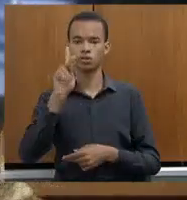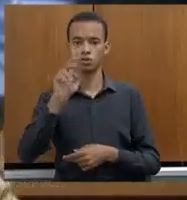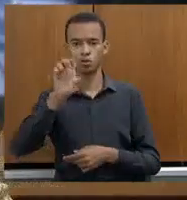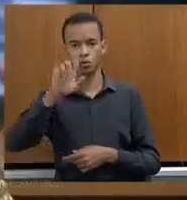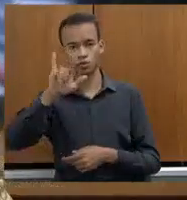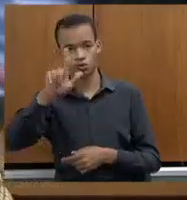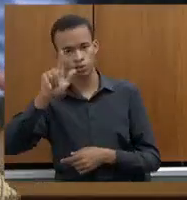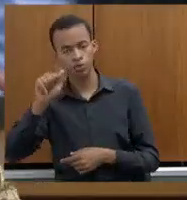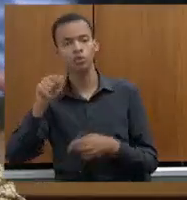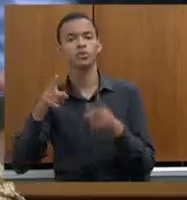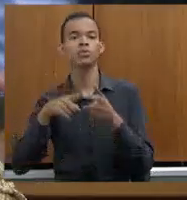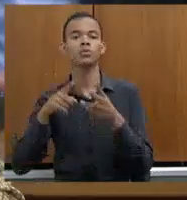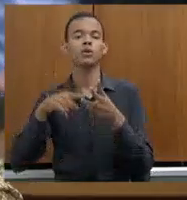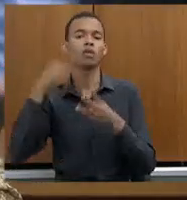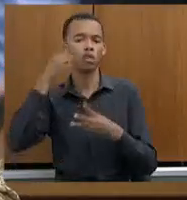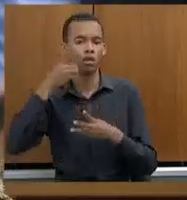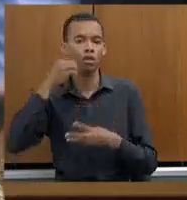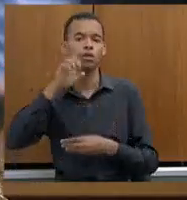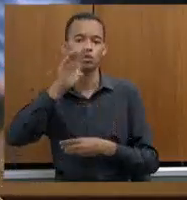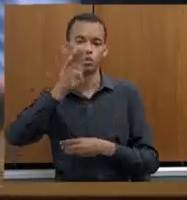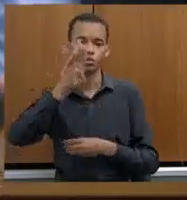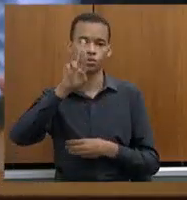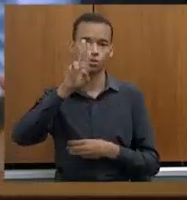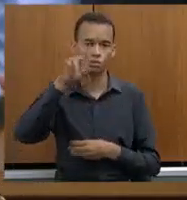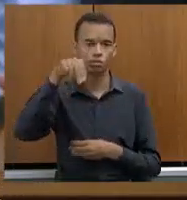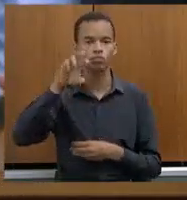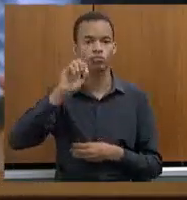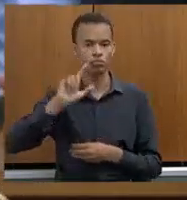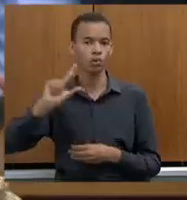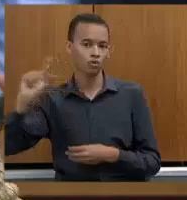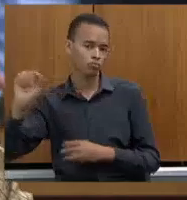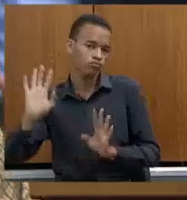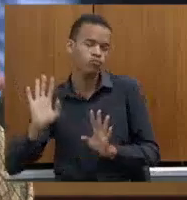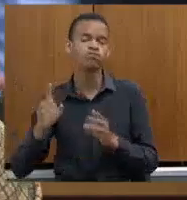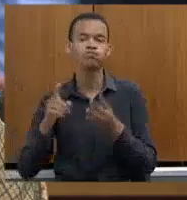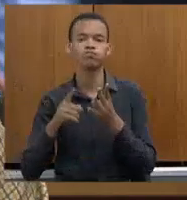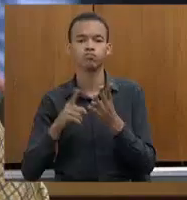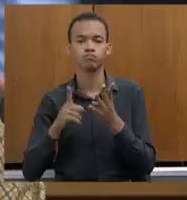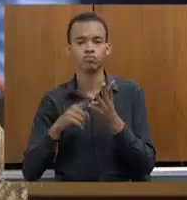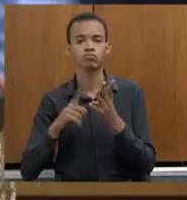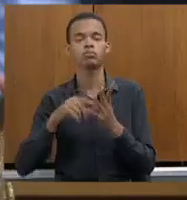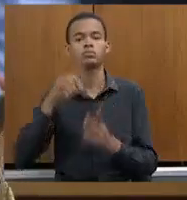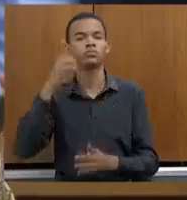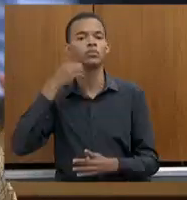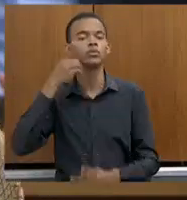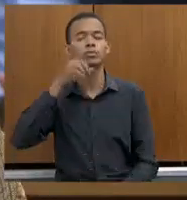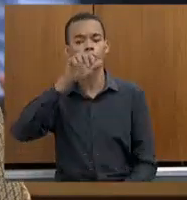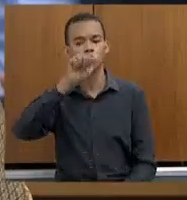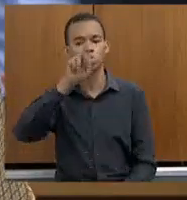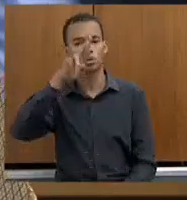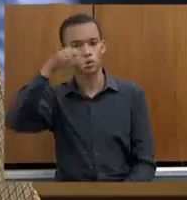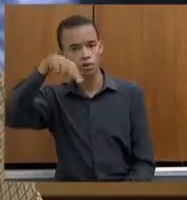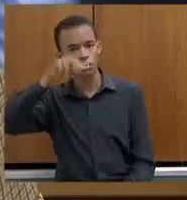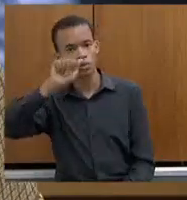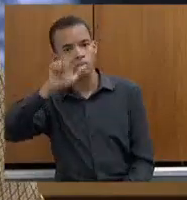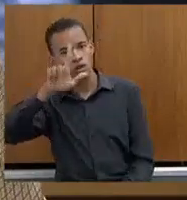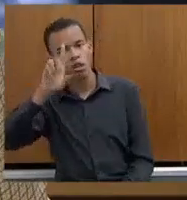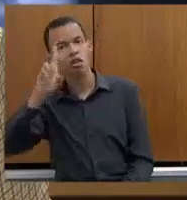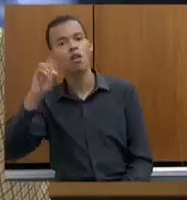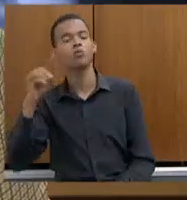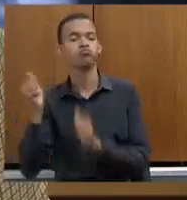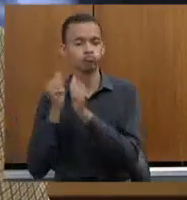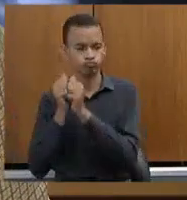Bruno, que precisou sair aqui, o Arnaldinho também, que precisou sair, mas esteve aqui conosco durante